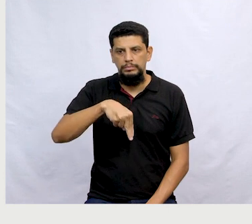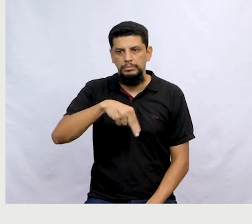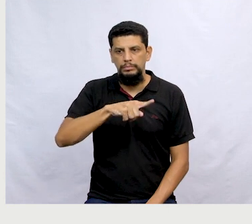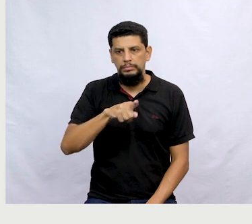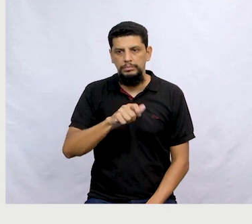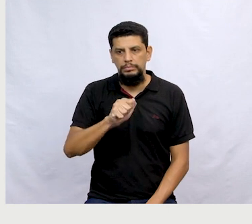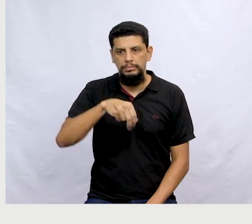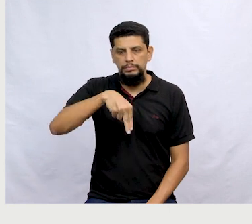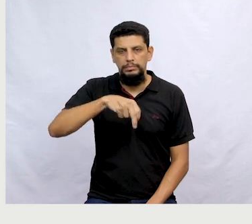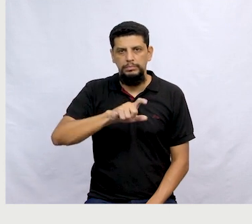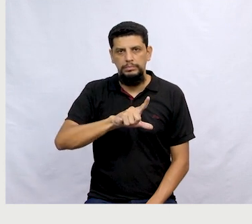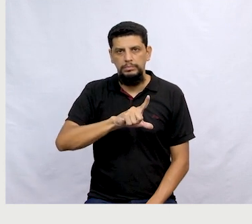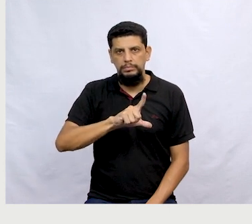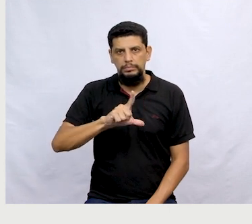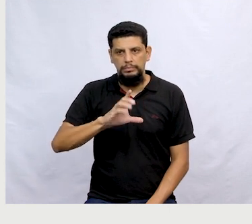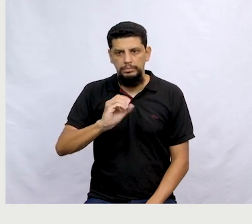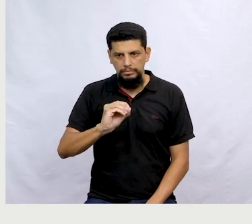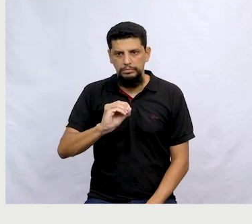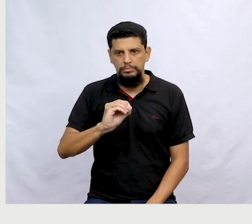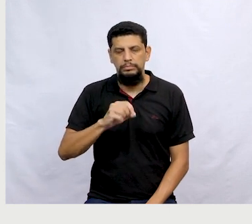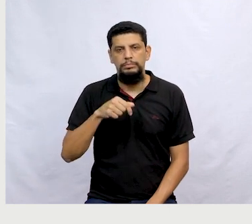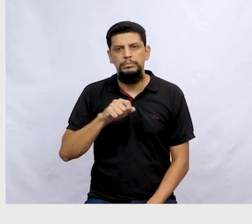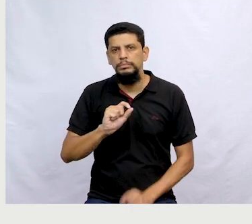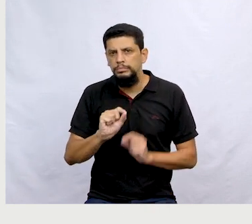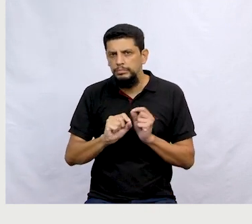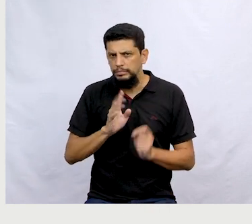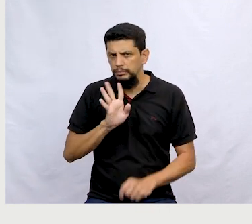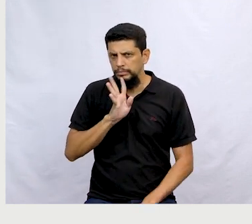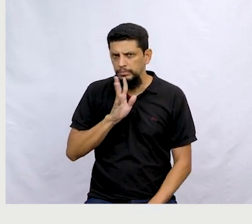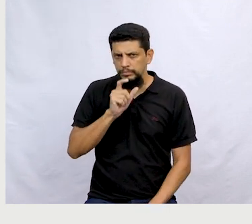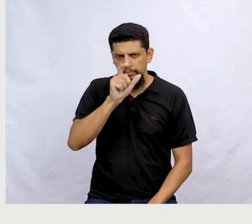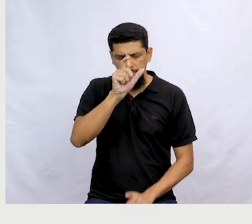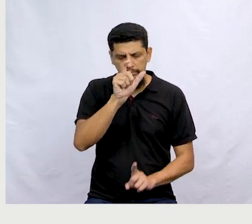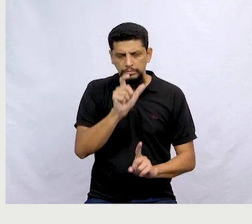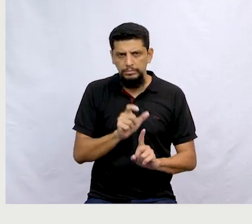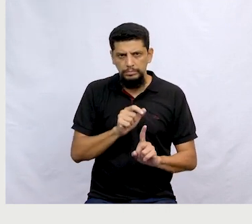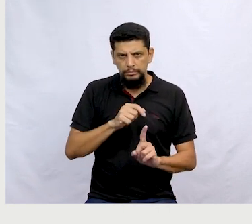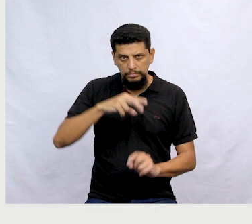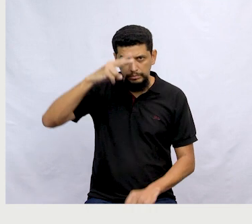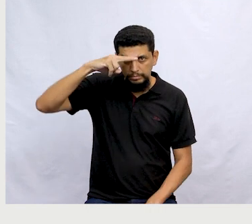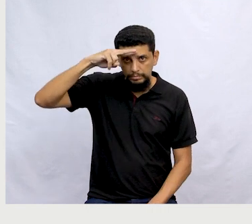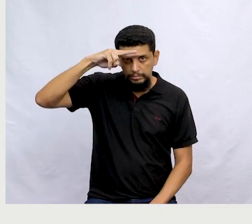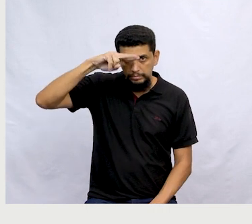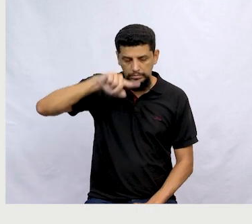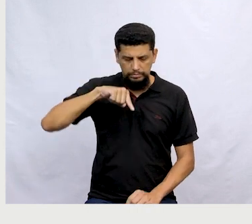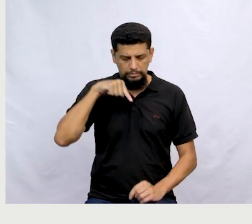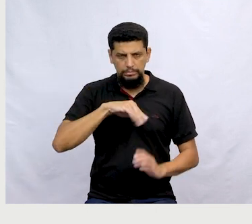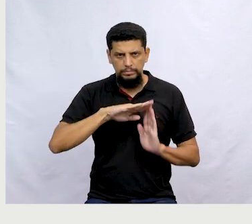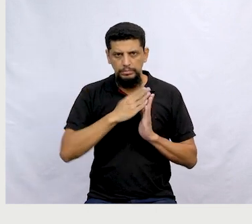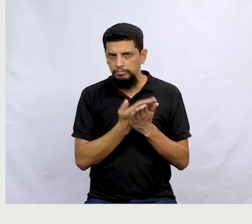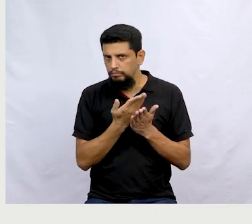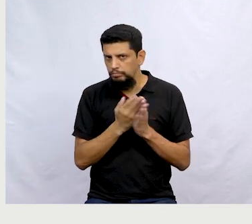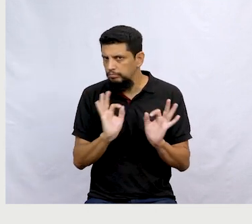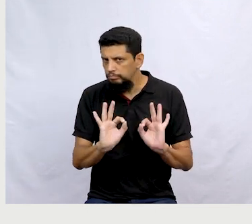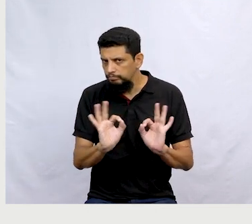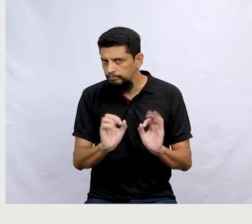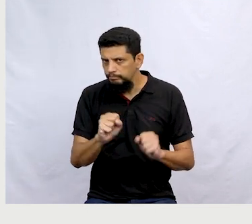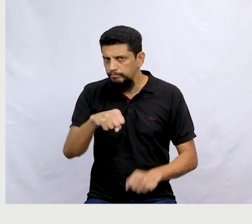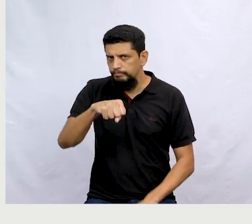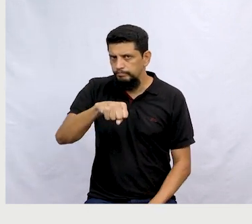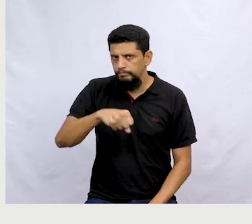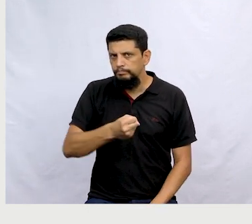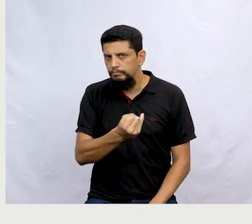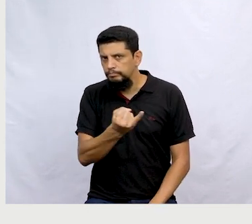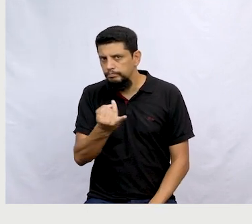dele é João Anzanelo Carrascosa. Alguém aí já ouviu alguma história dele na escola? Não? Sim.